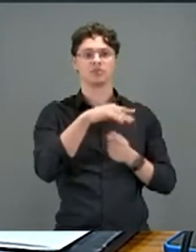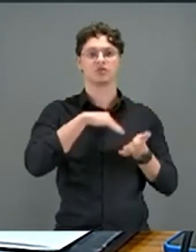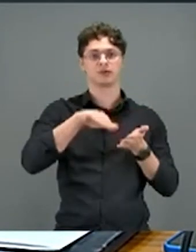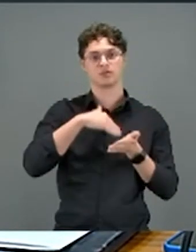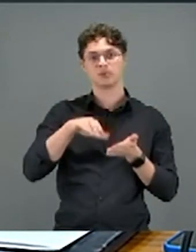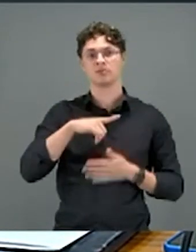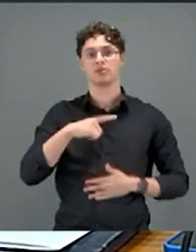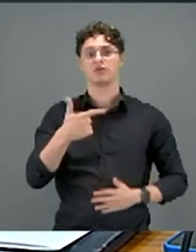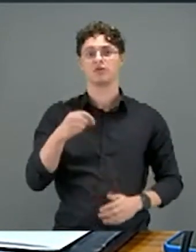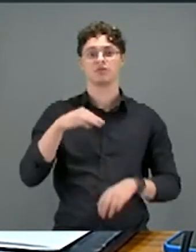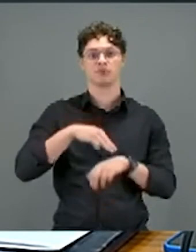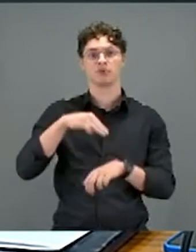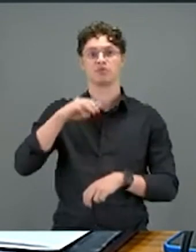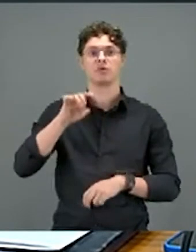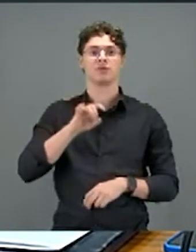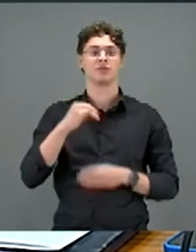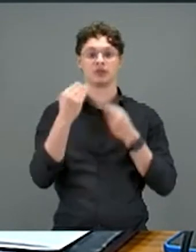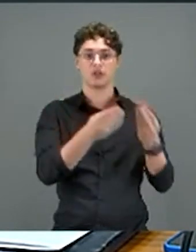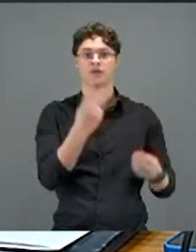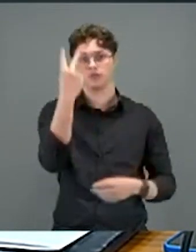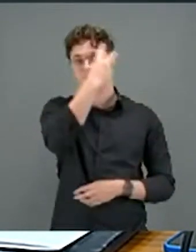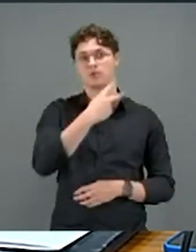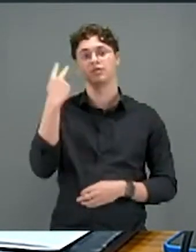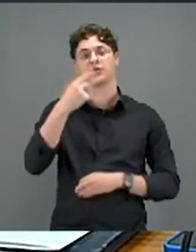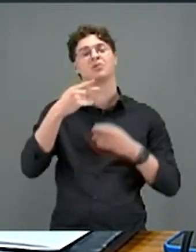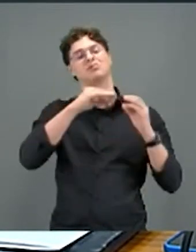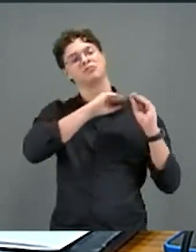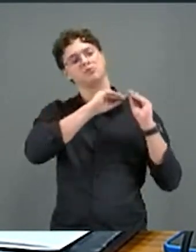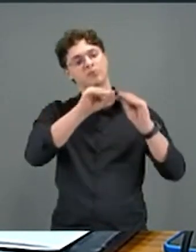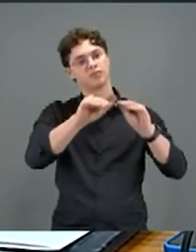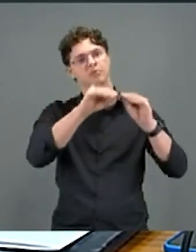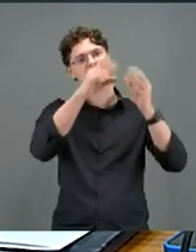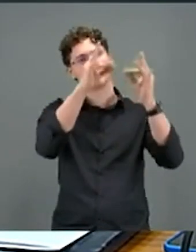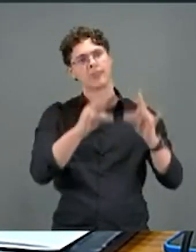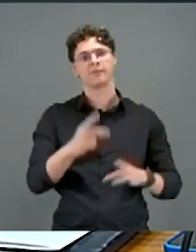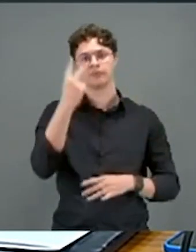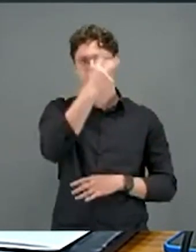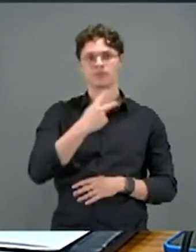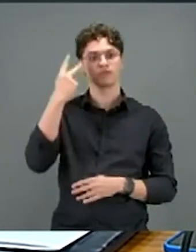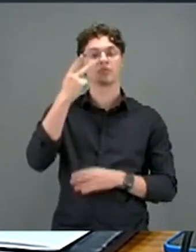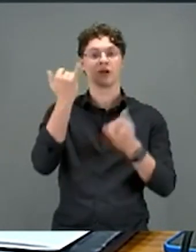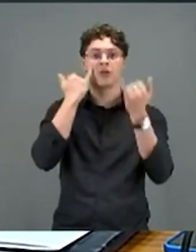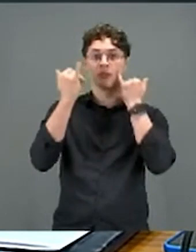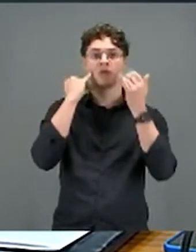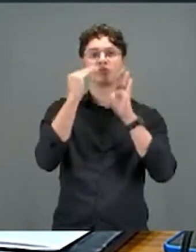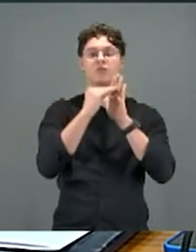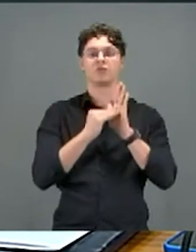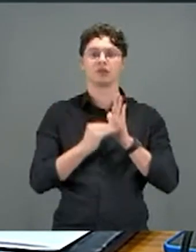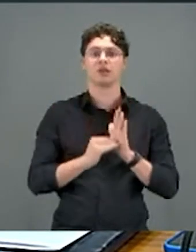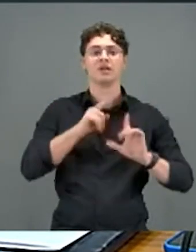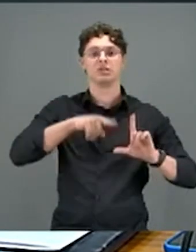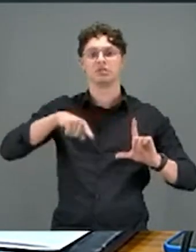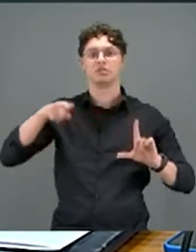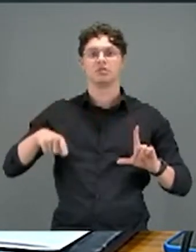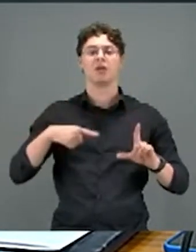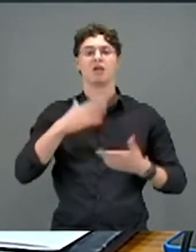tiveram 20 minutos. Se dessem a vocês duas horas, eles trariam aqui duas horas de dados, estatísticas e